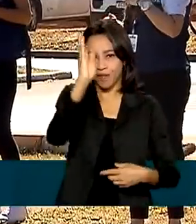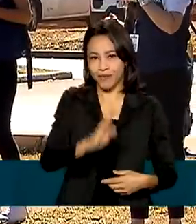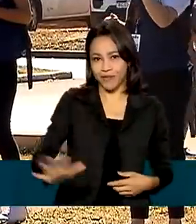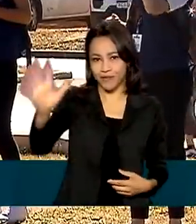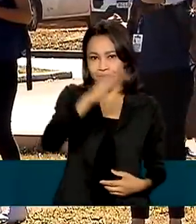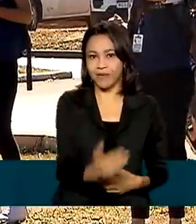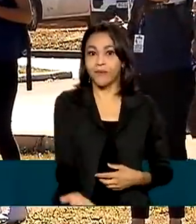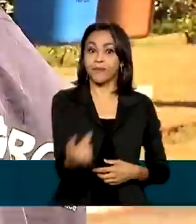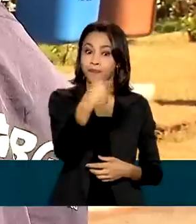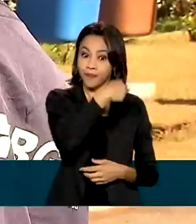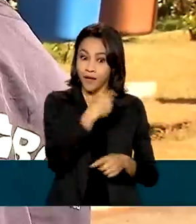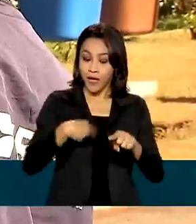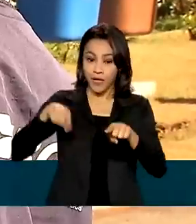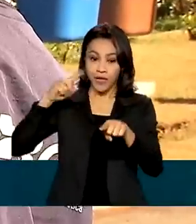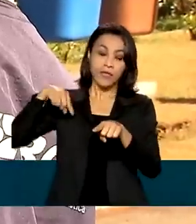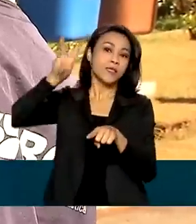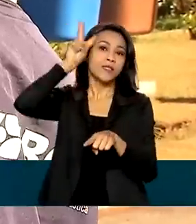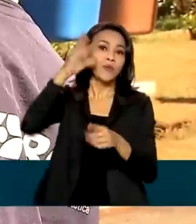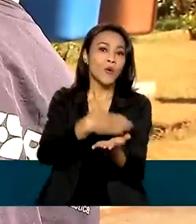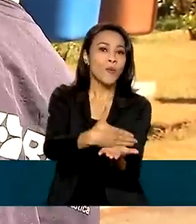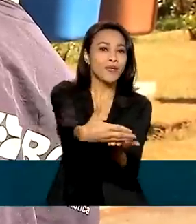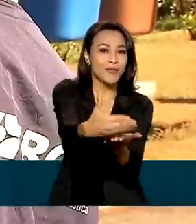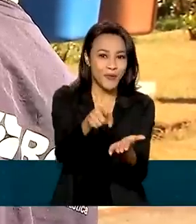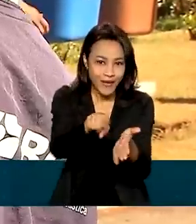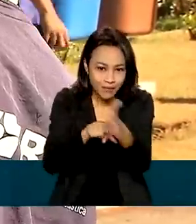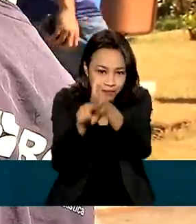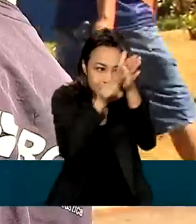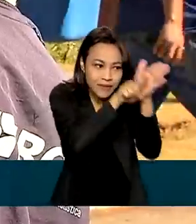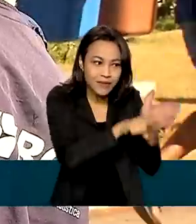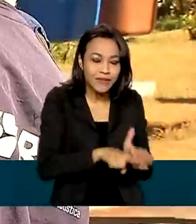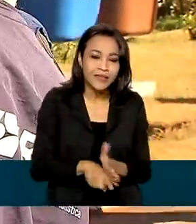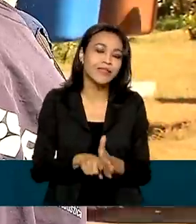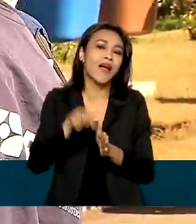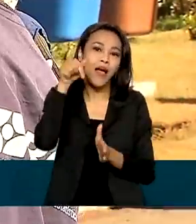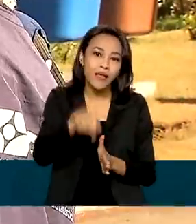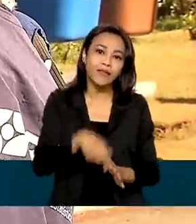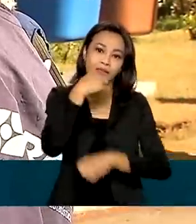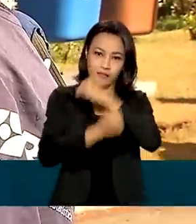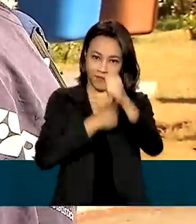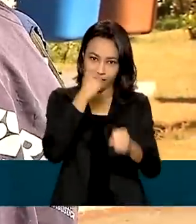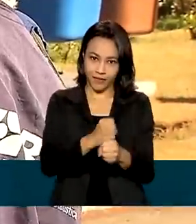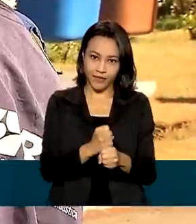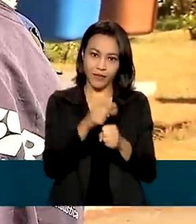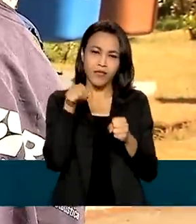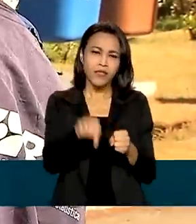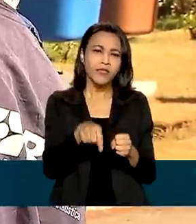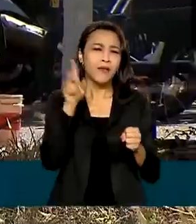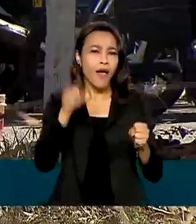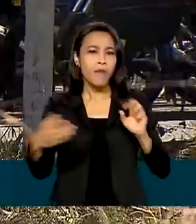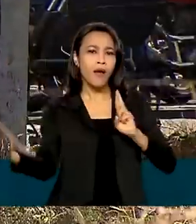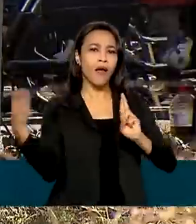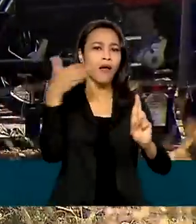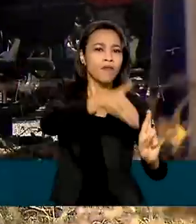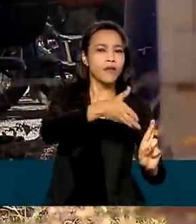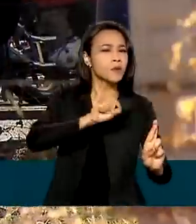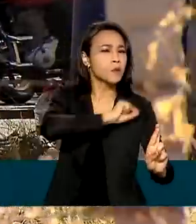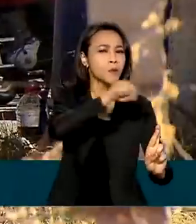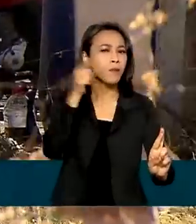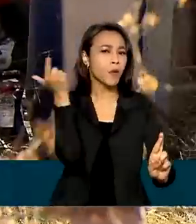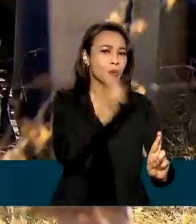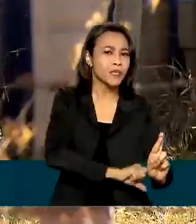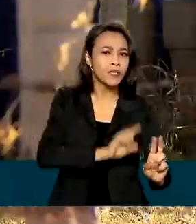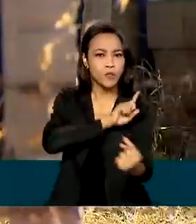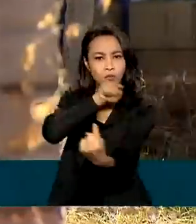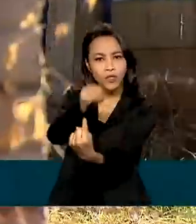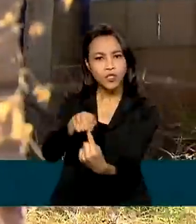nesta segunda-feira faz parte do Censo Demográfico 2022 e serve como parâmetro para alcançar as